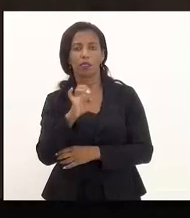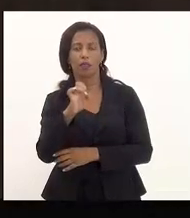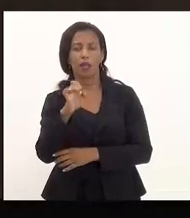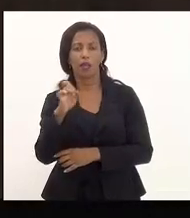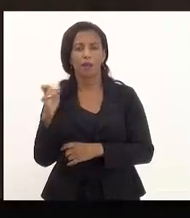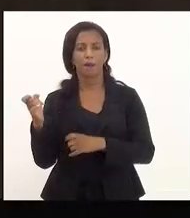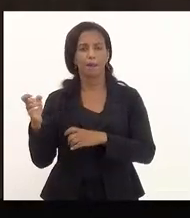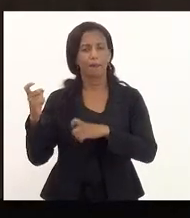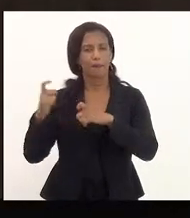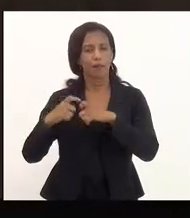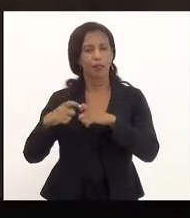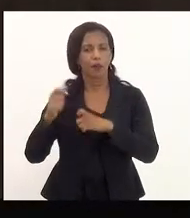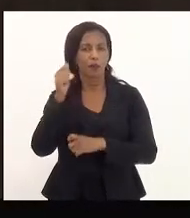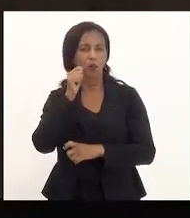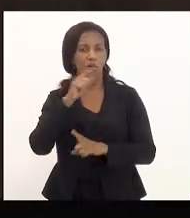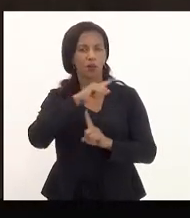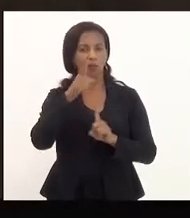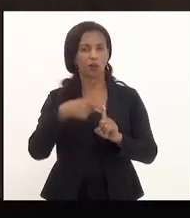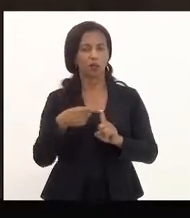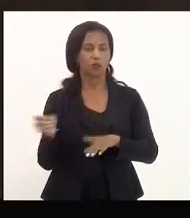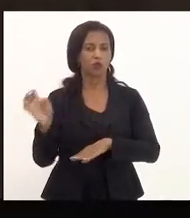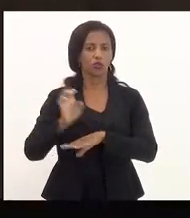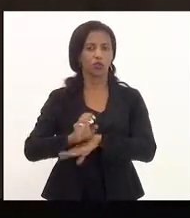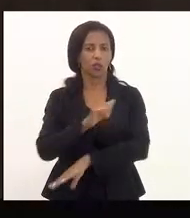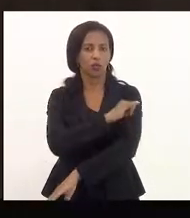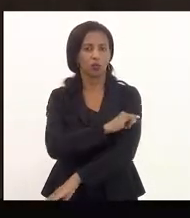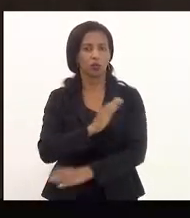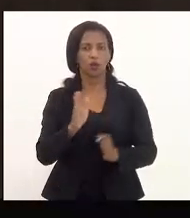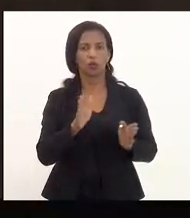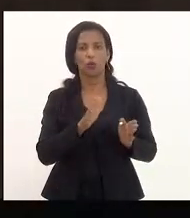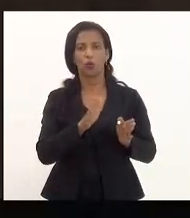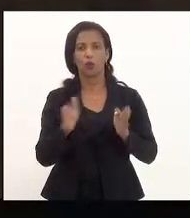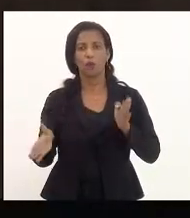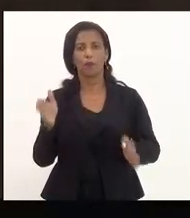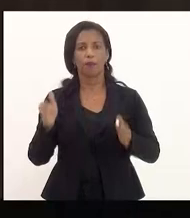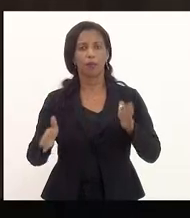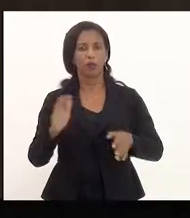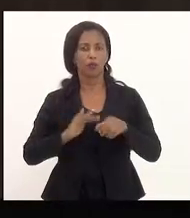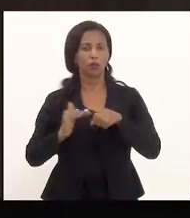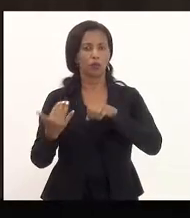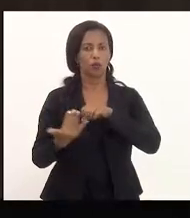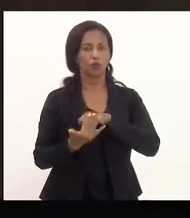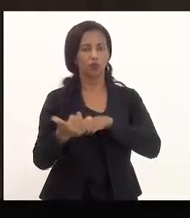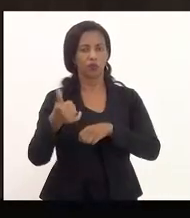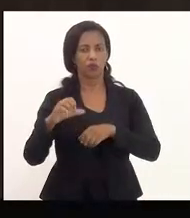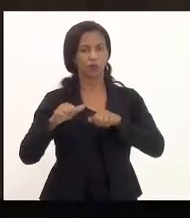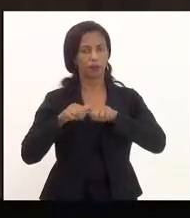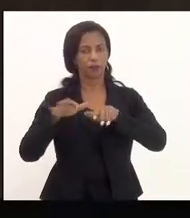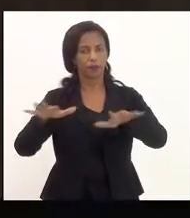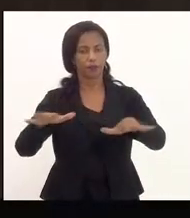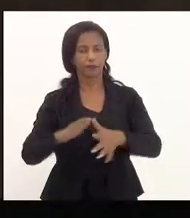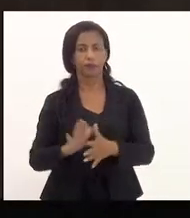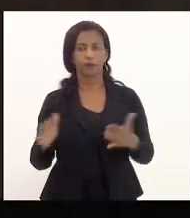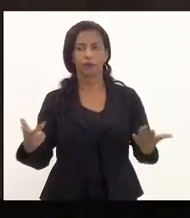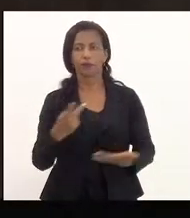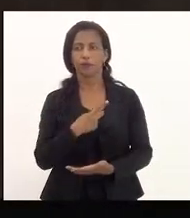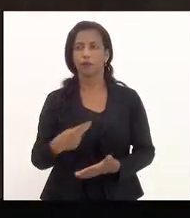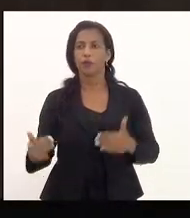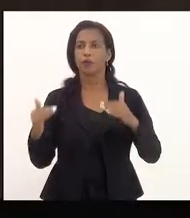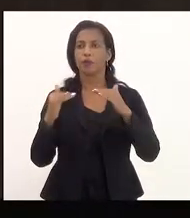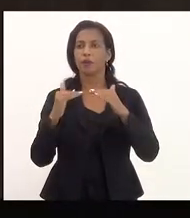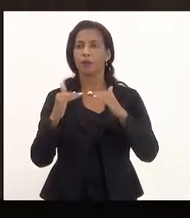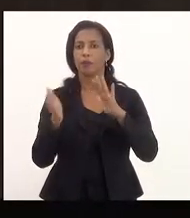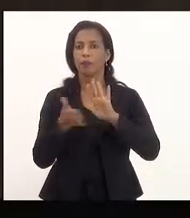mulheres gestantes no âmbito do Estado do Rio de Janeiro, no período de pandemia e da Covid-19. Senhor presidente, o